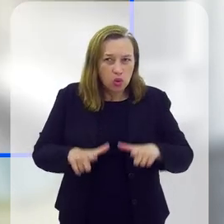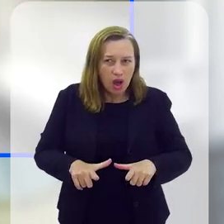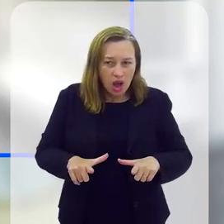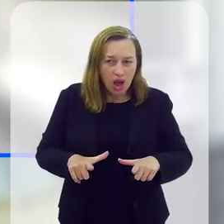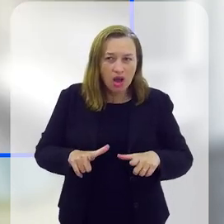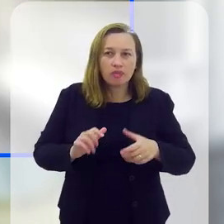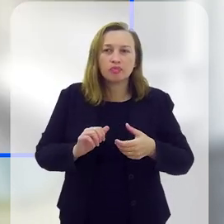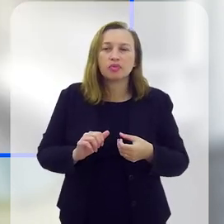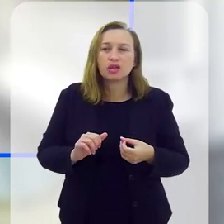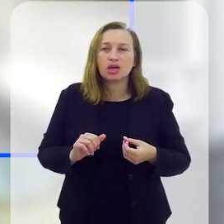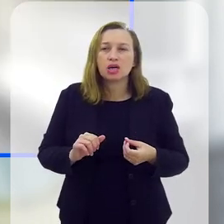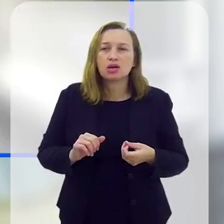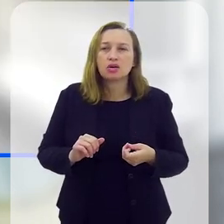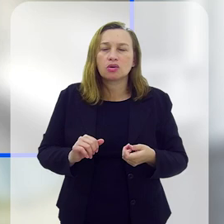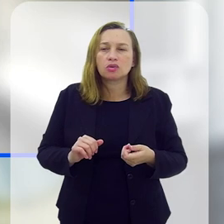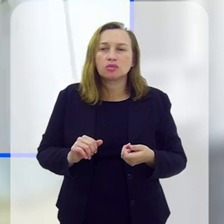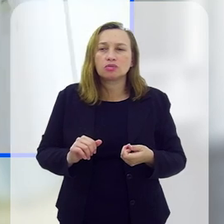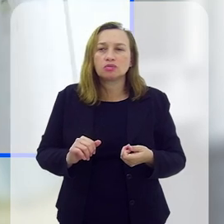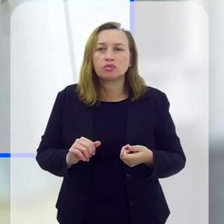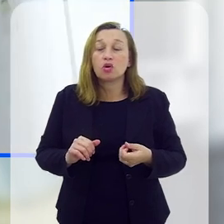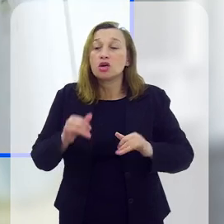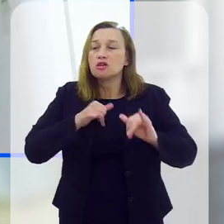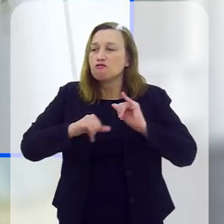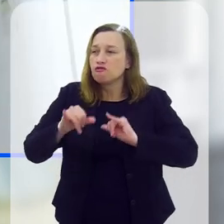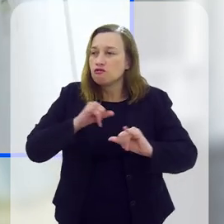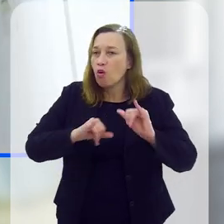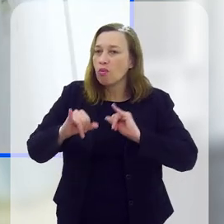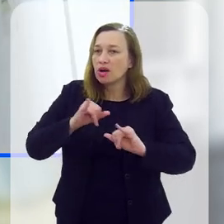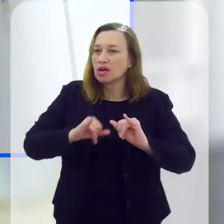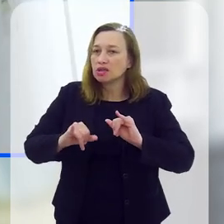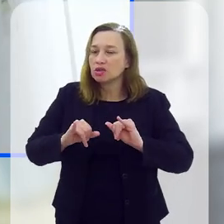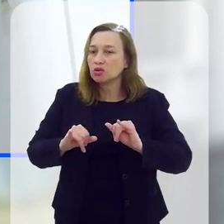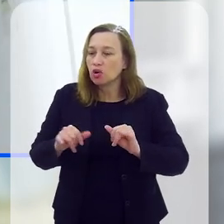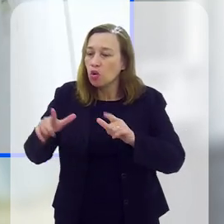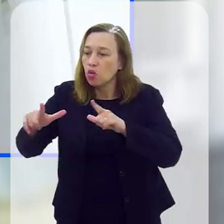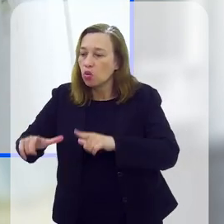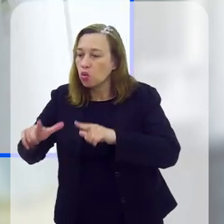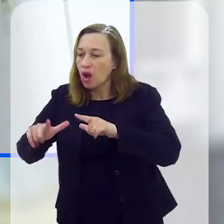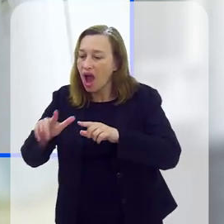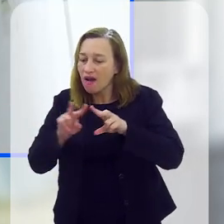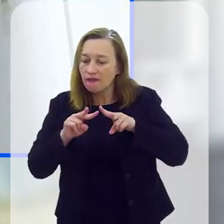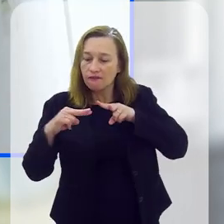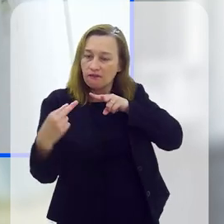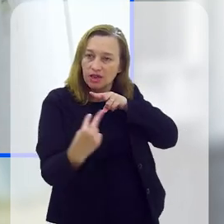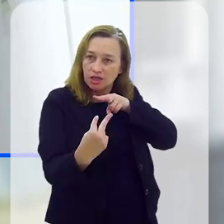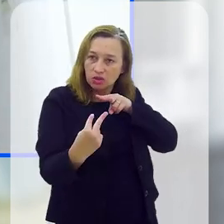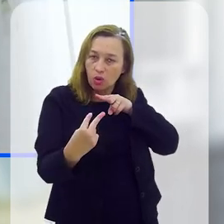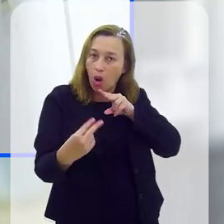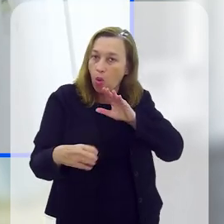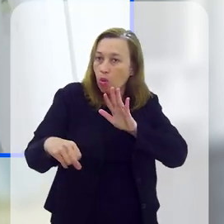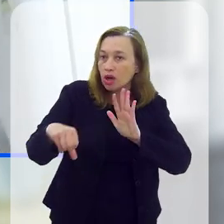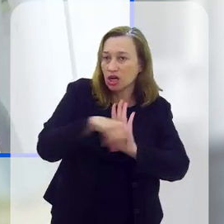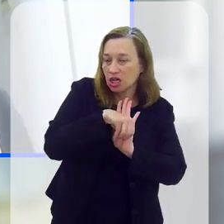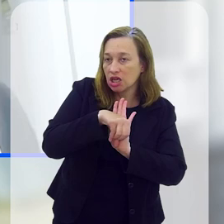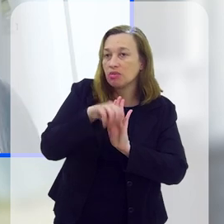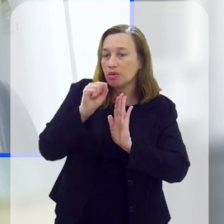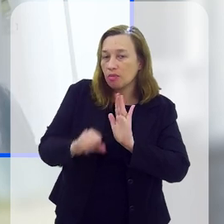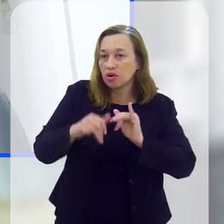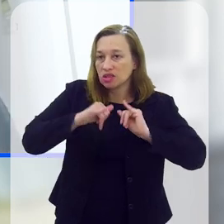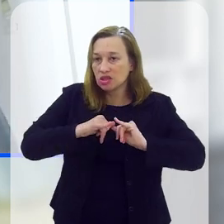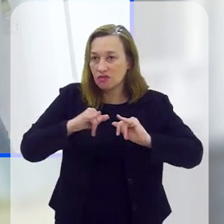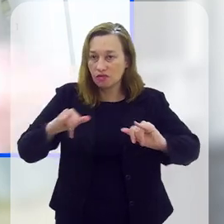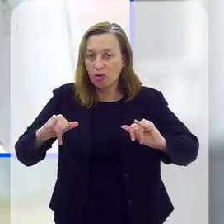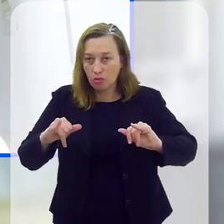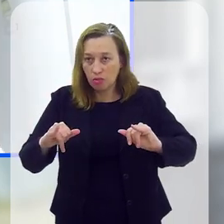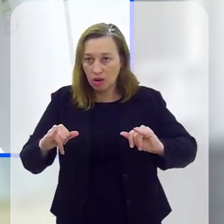no local do fato, no tipo de local do fato, uma informação sobre ambiente virtual, então, o crime